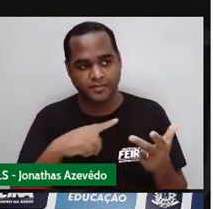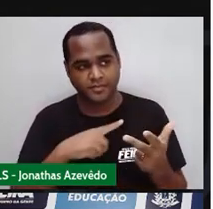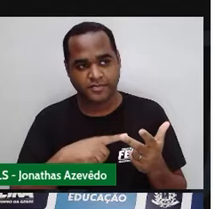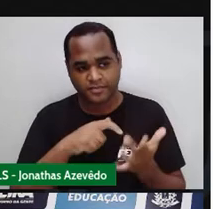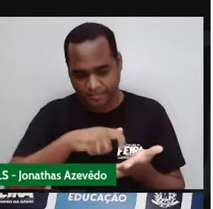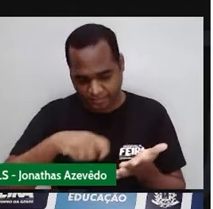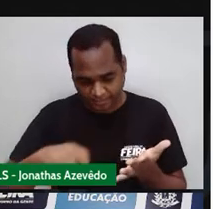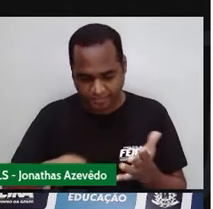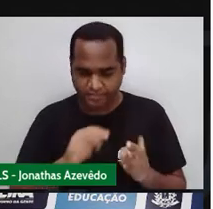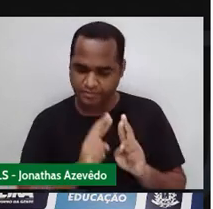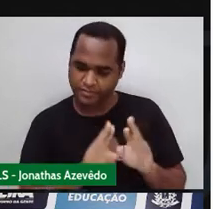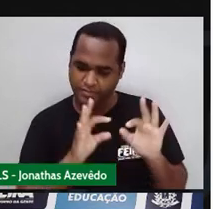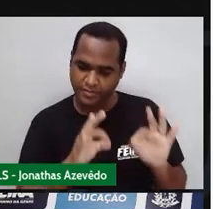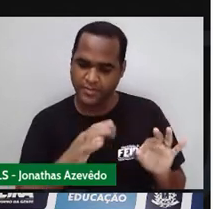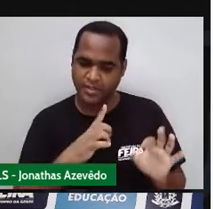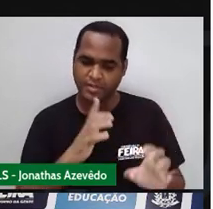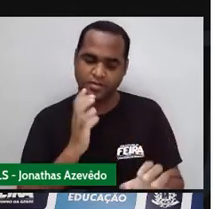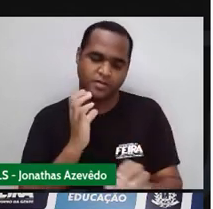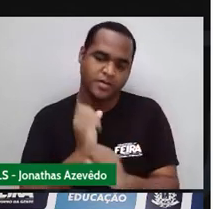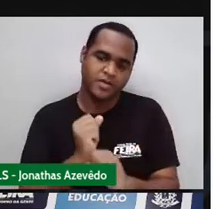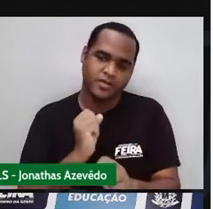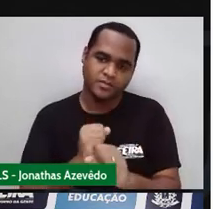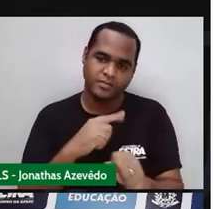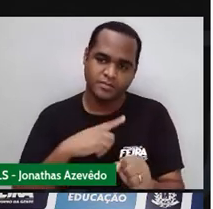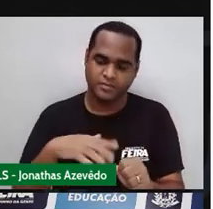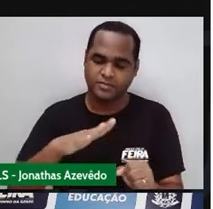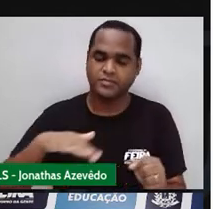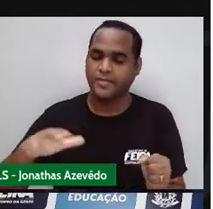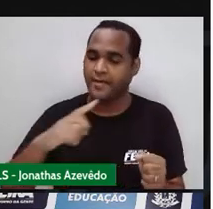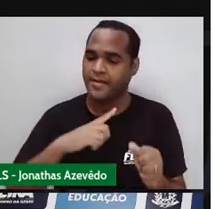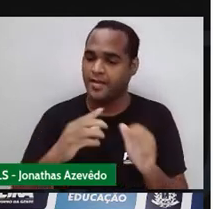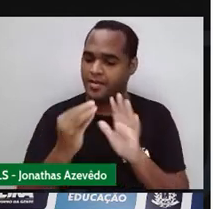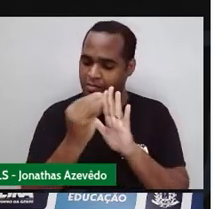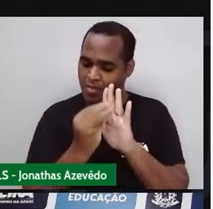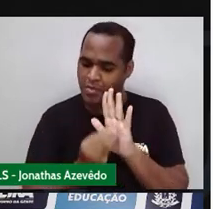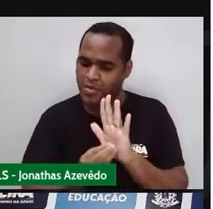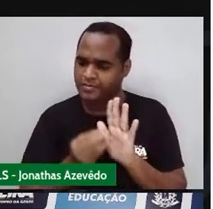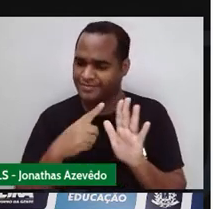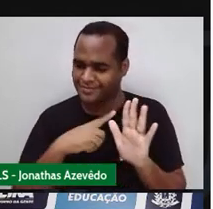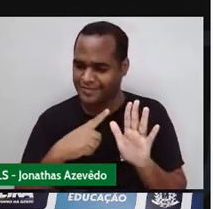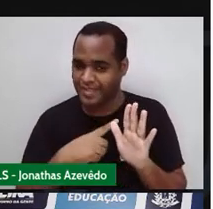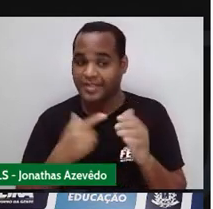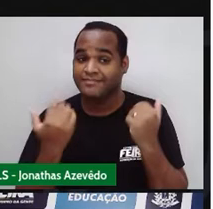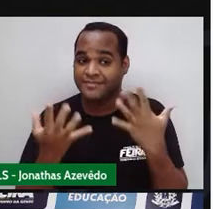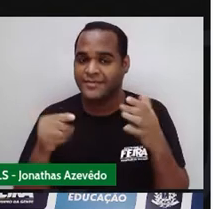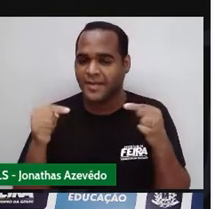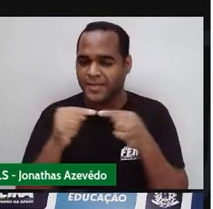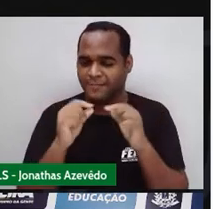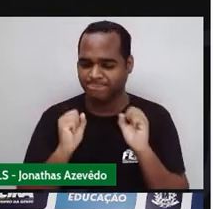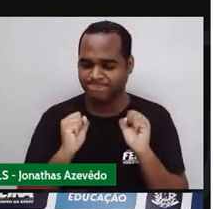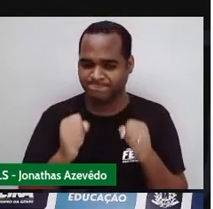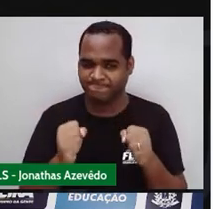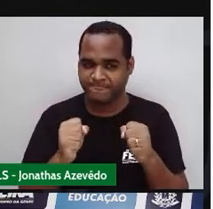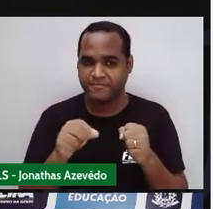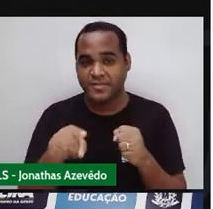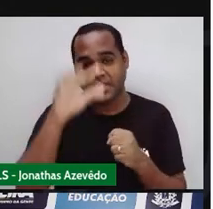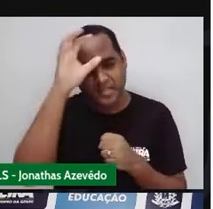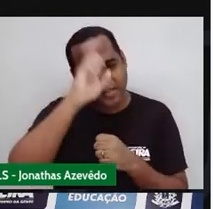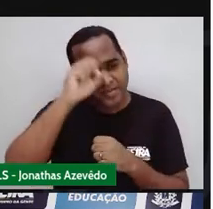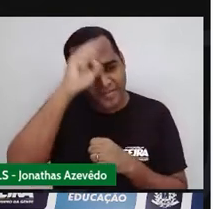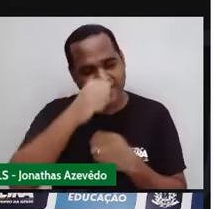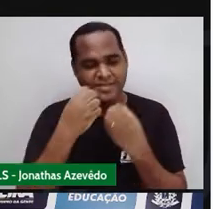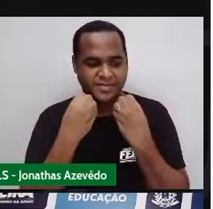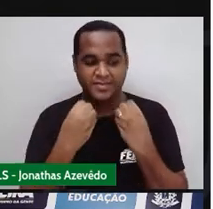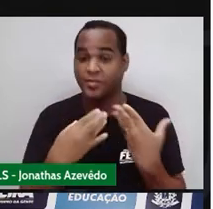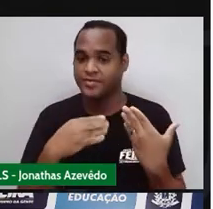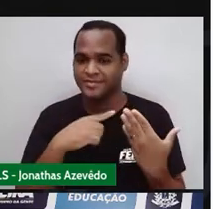anotações para que você consiga deixar isso registrado e fortalecer o que você está aprendendo nessa aula, né?